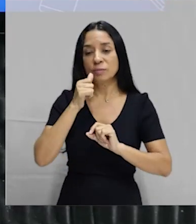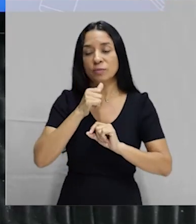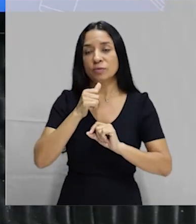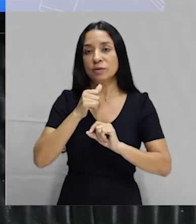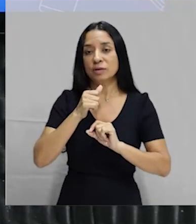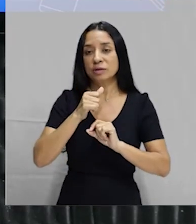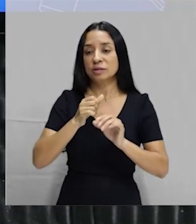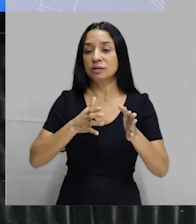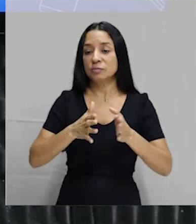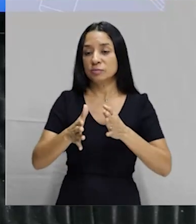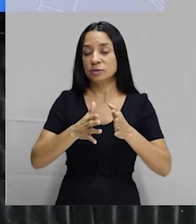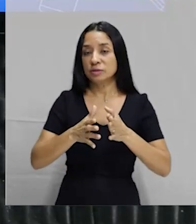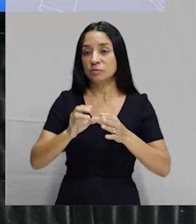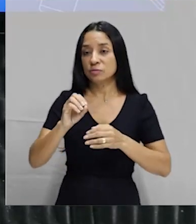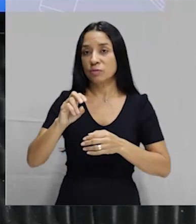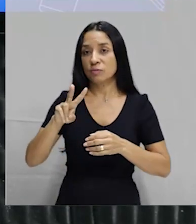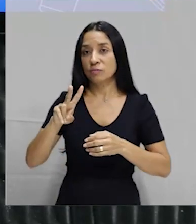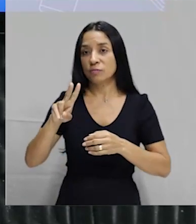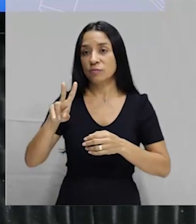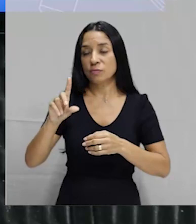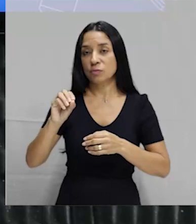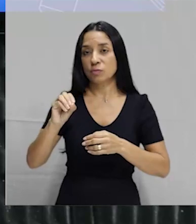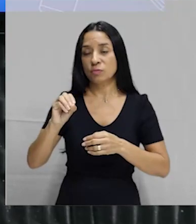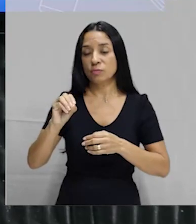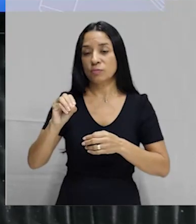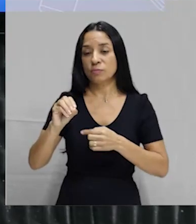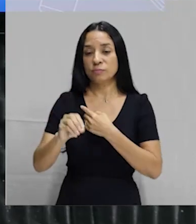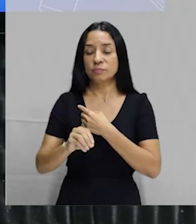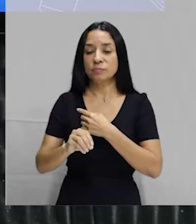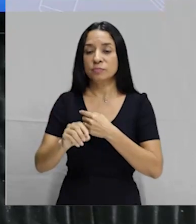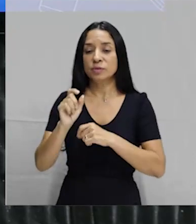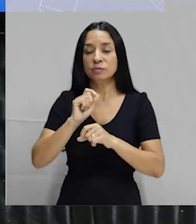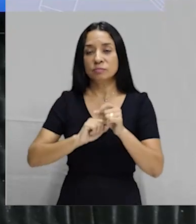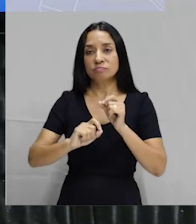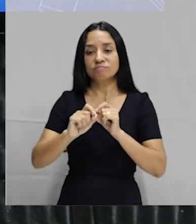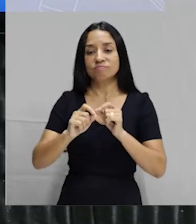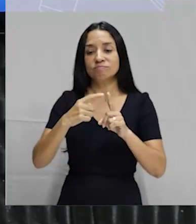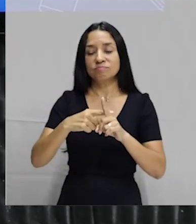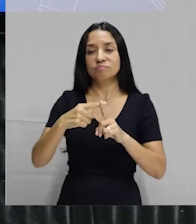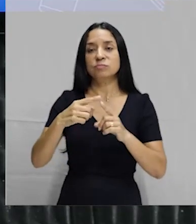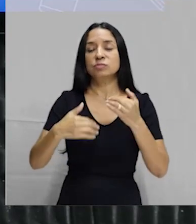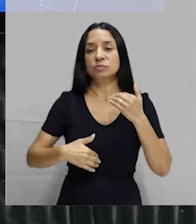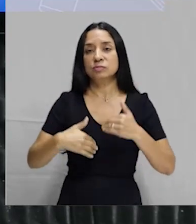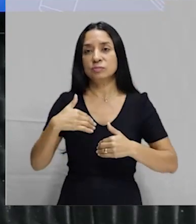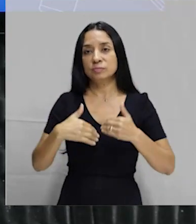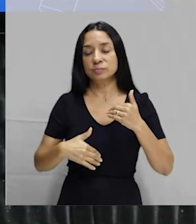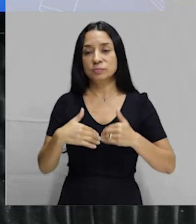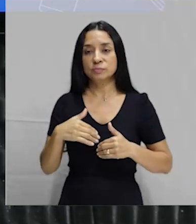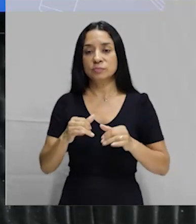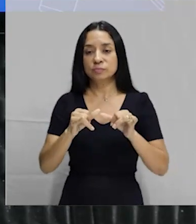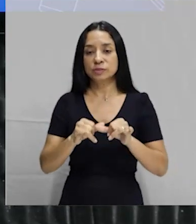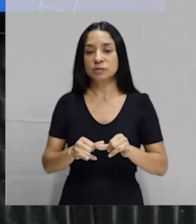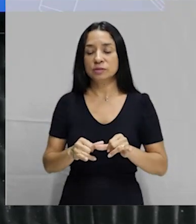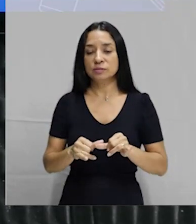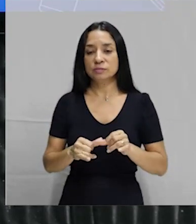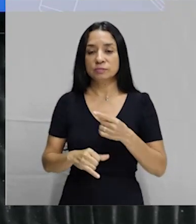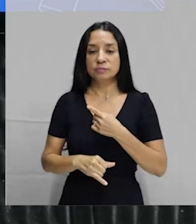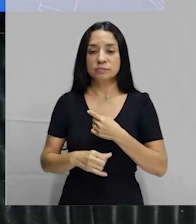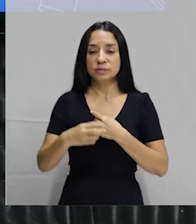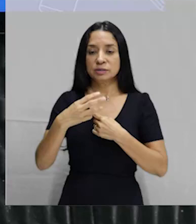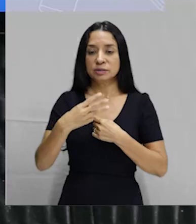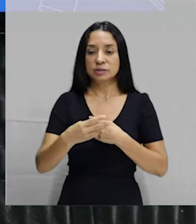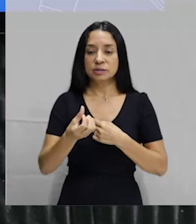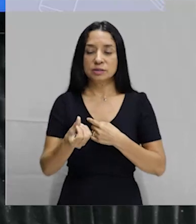período ovulano, ok? E aí, pessoal, essa temperatura corporal, ela vai ficar em torno de